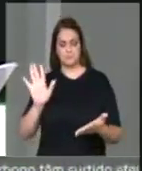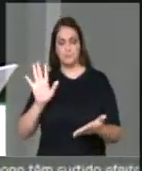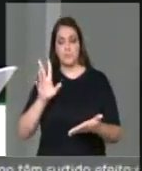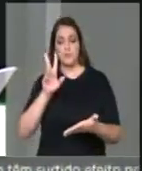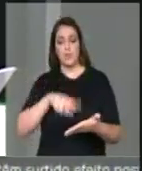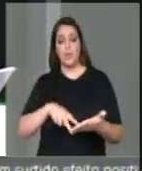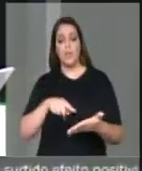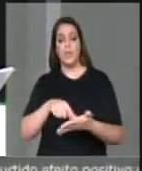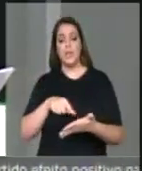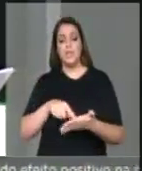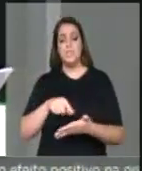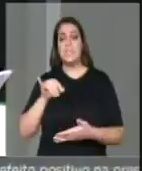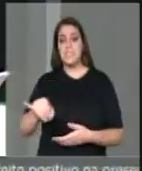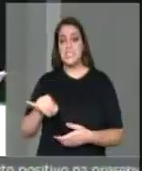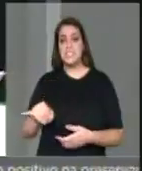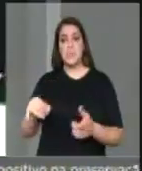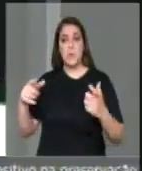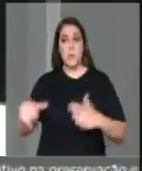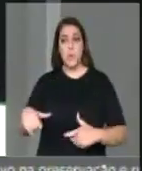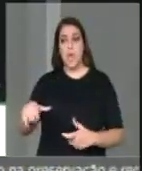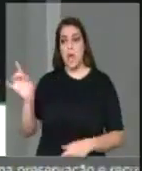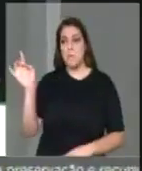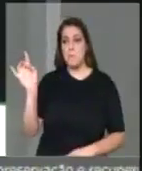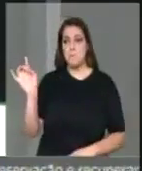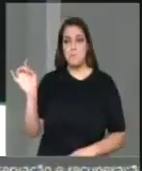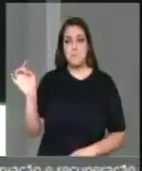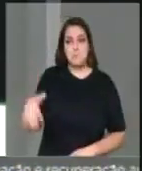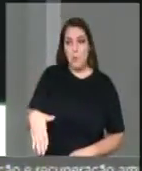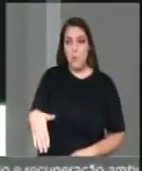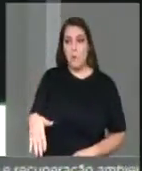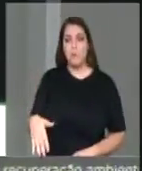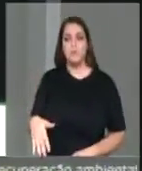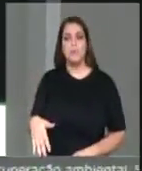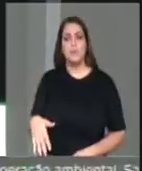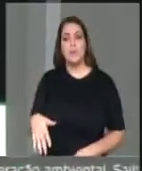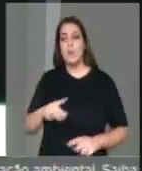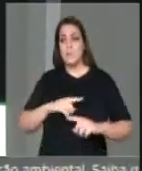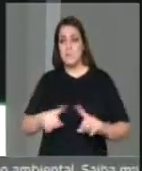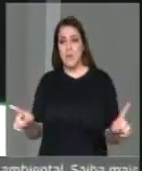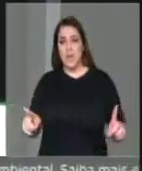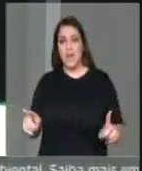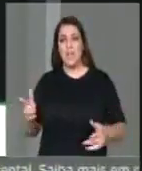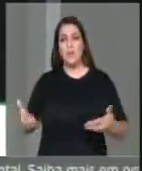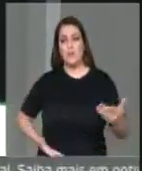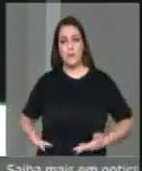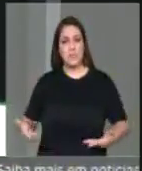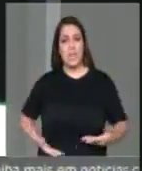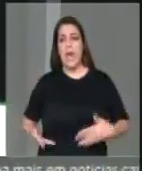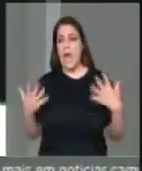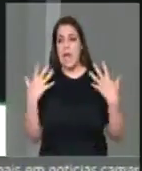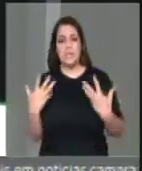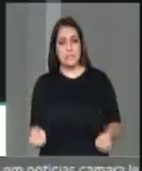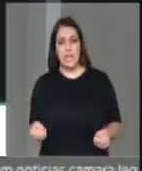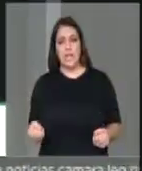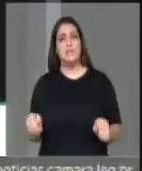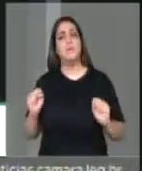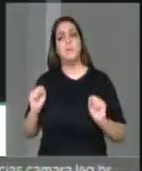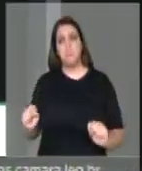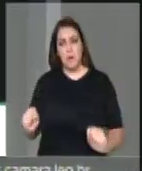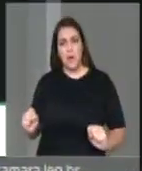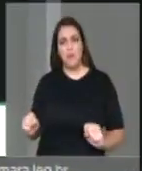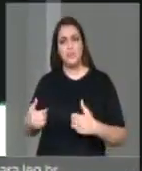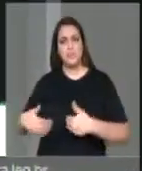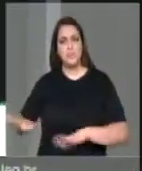condições degradantes por consentimento poderá ser usada. Ora,